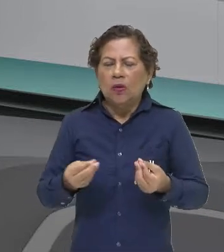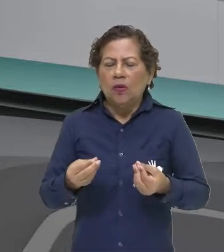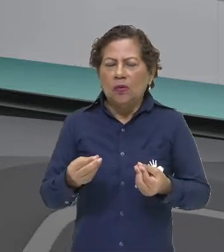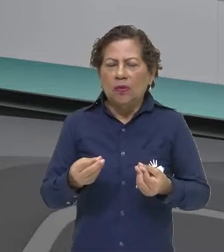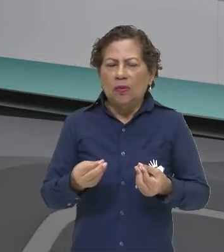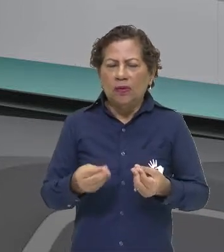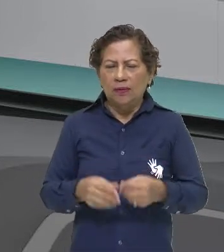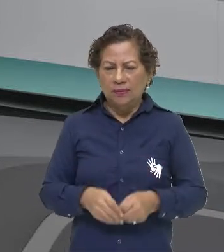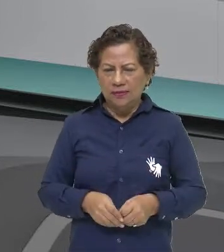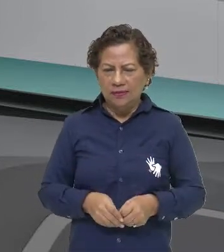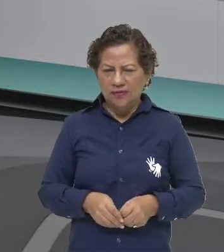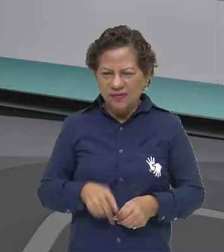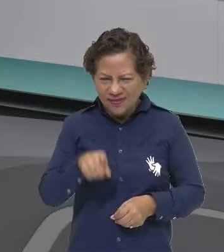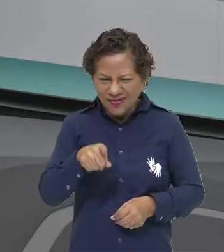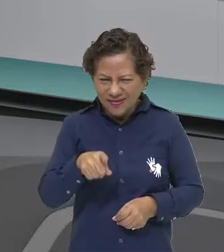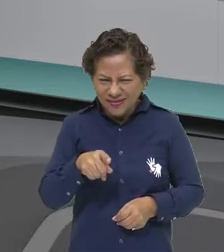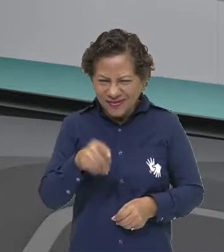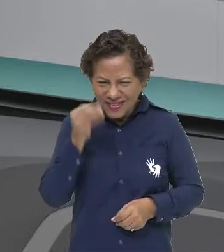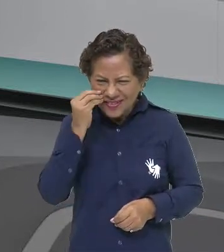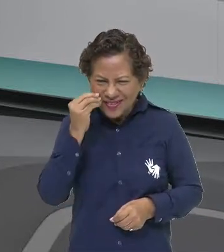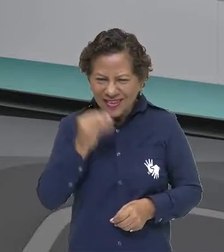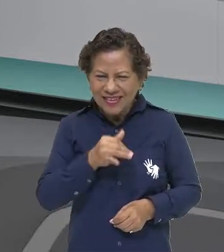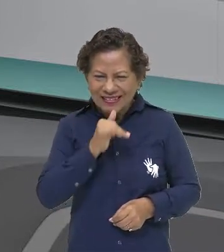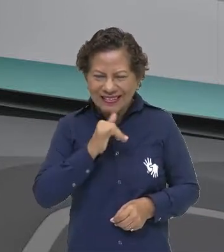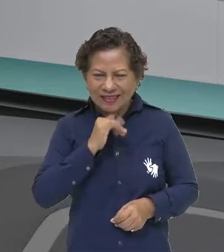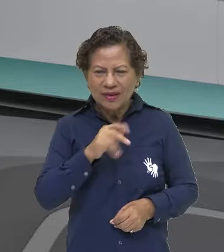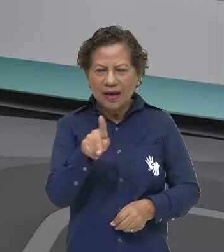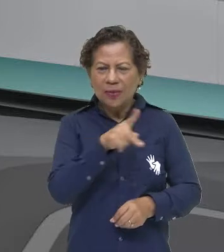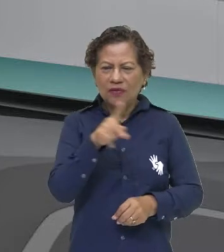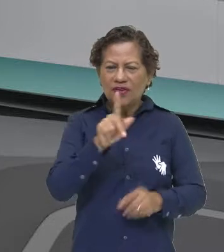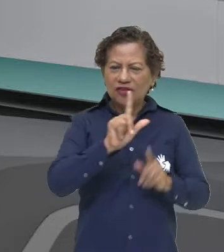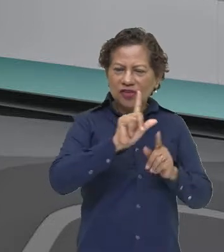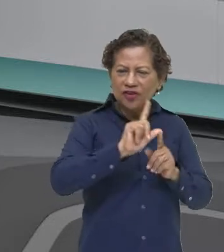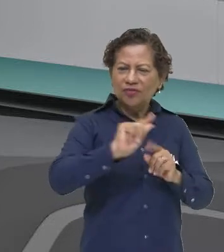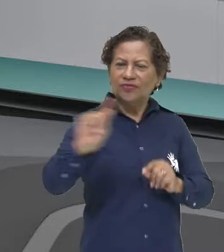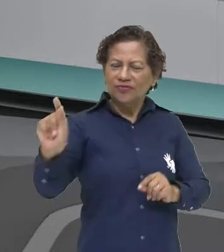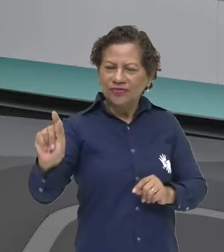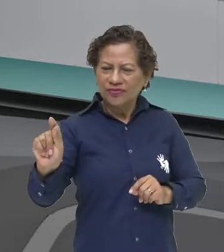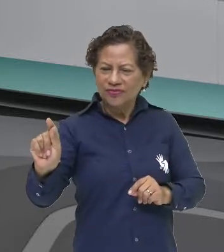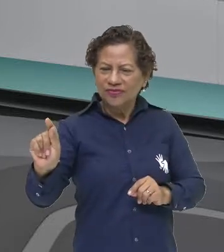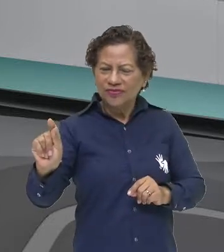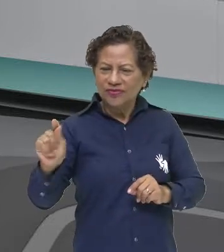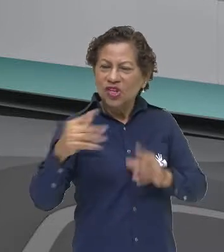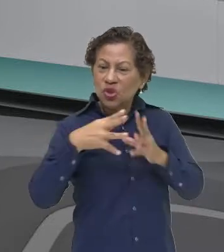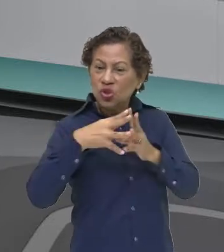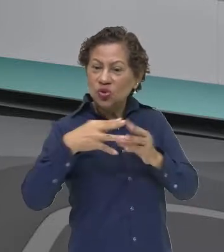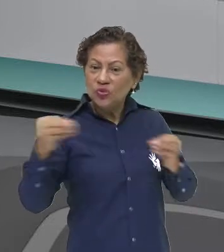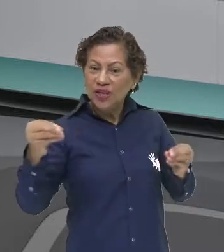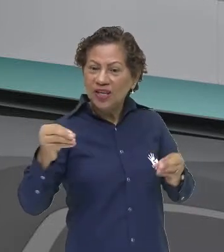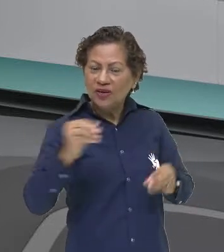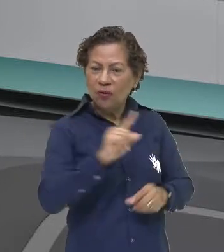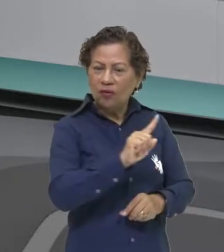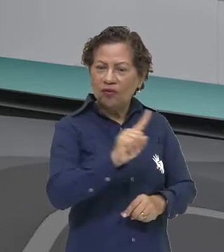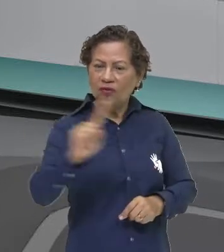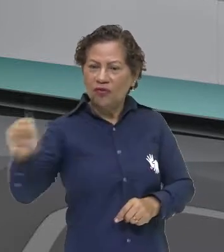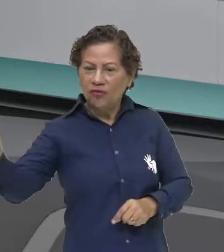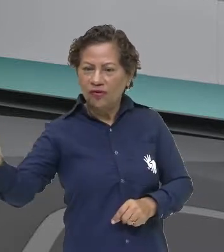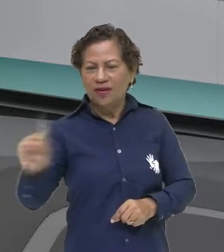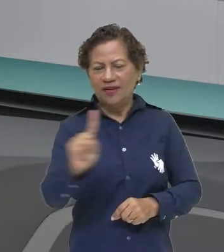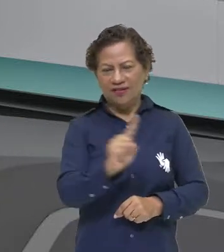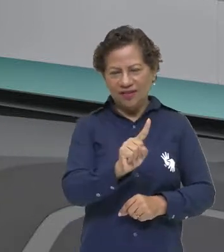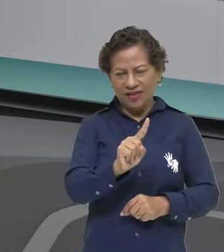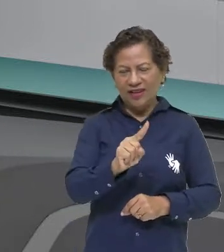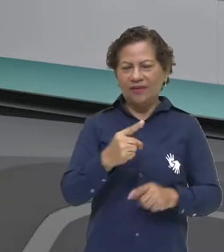saí, o diretor ficou, professora, o que a senhora está fazendo? É algo que vai causar justamente isso, essa surpresa